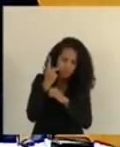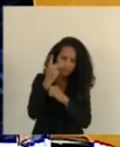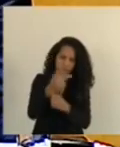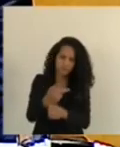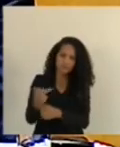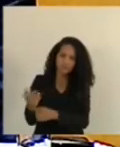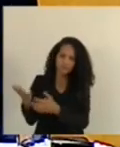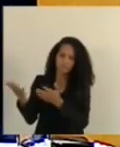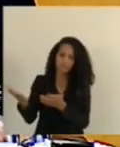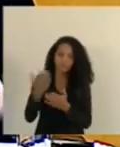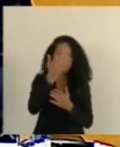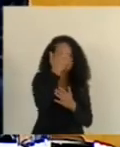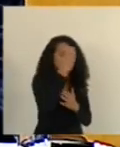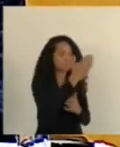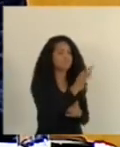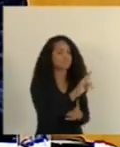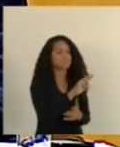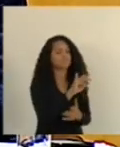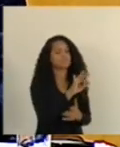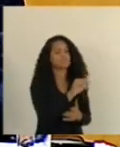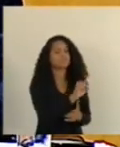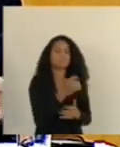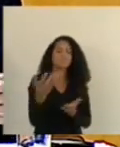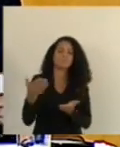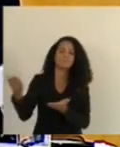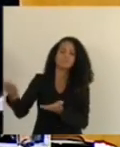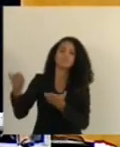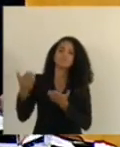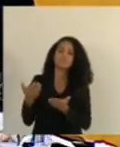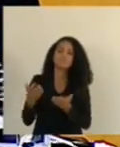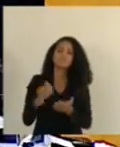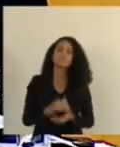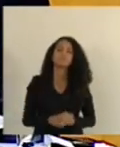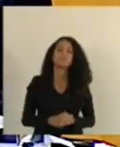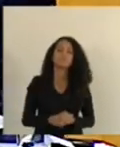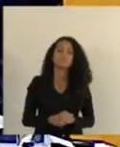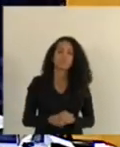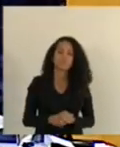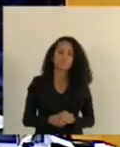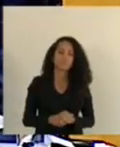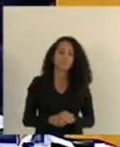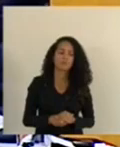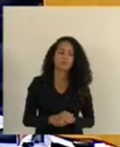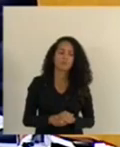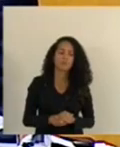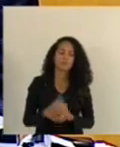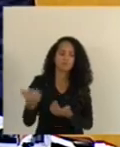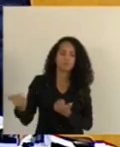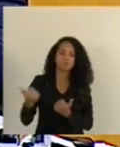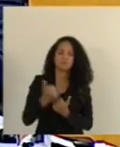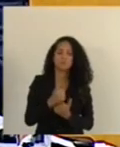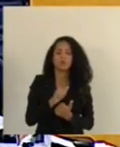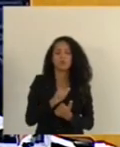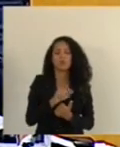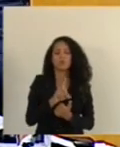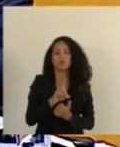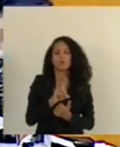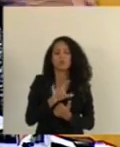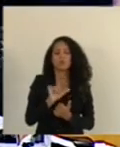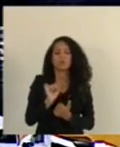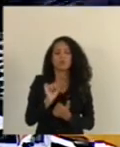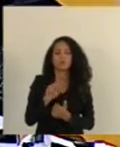deputado Freitas nesse momento eu transfiro a condução dos trabalhos para o deputado Adilce Espíndola que ao meu lado